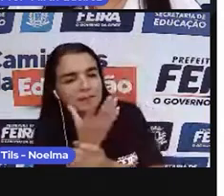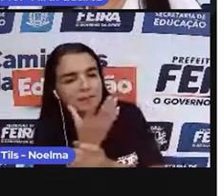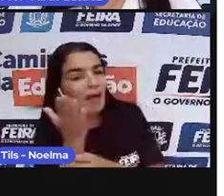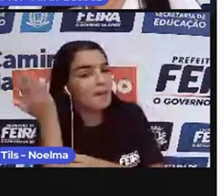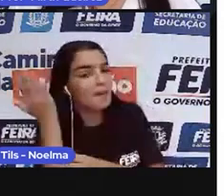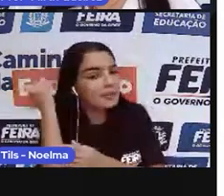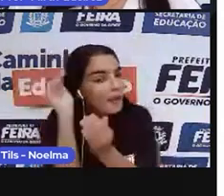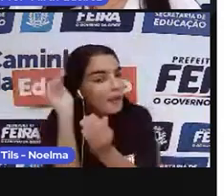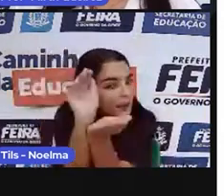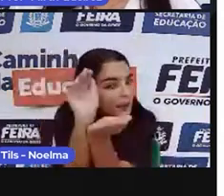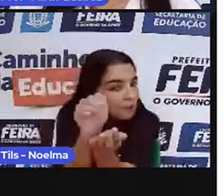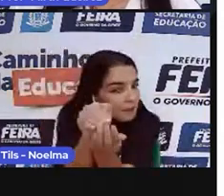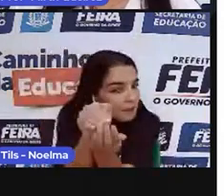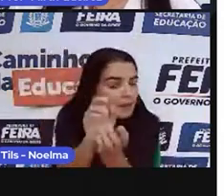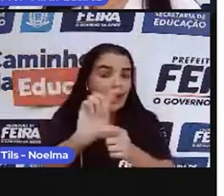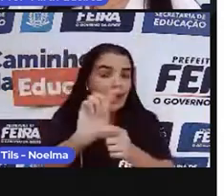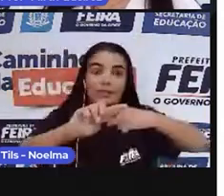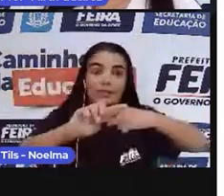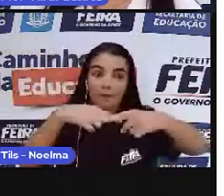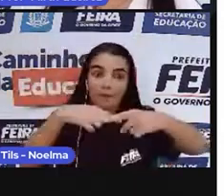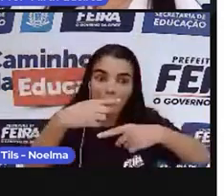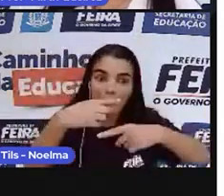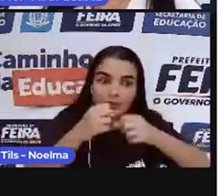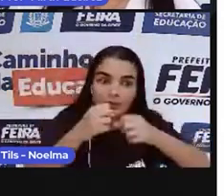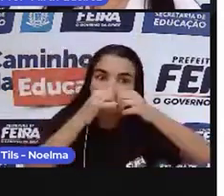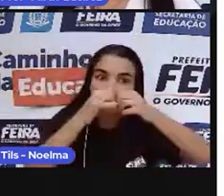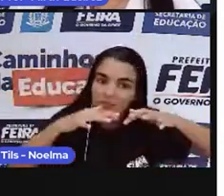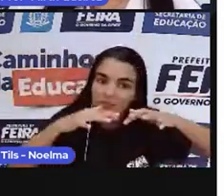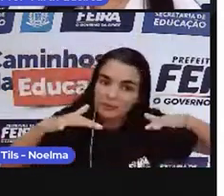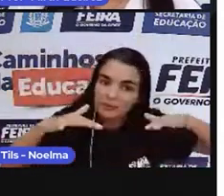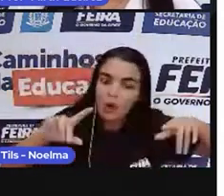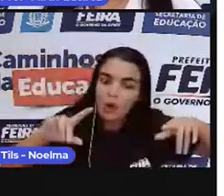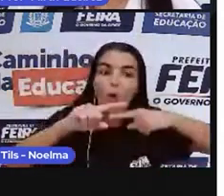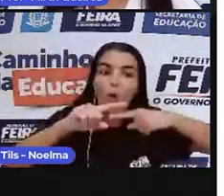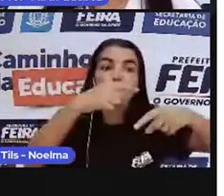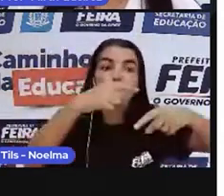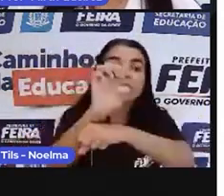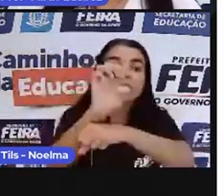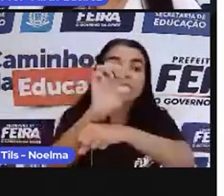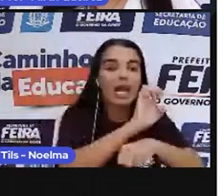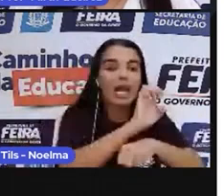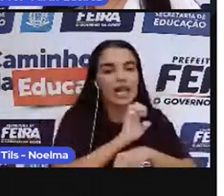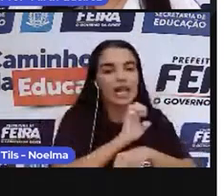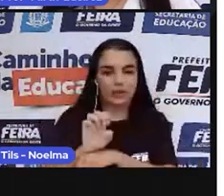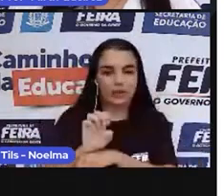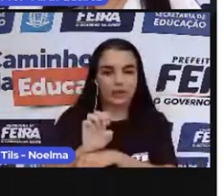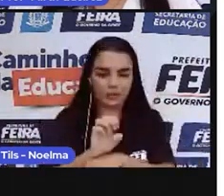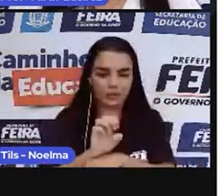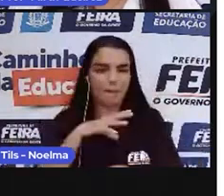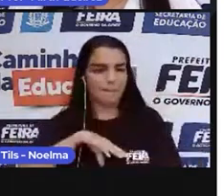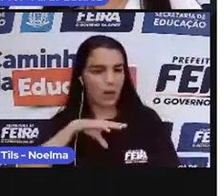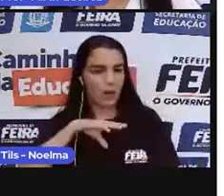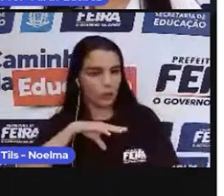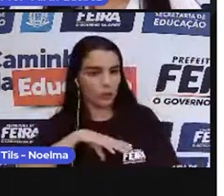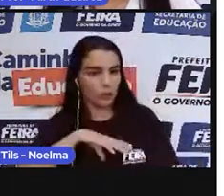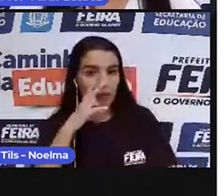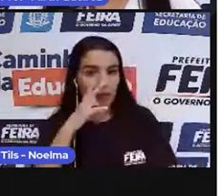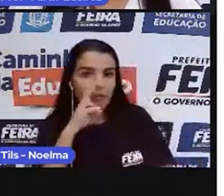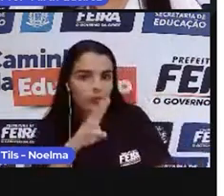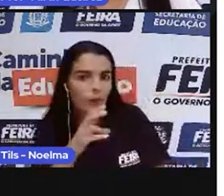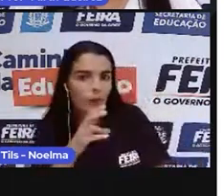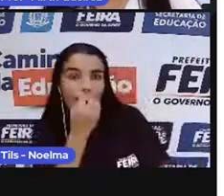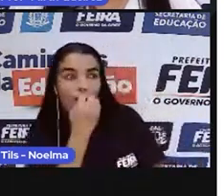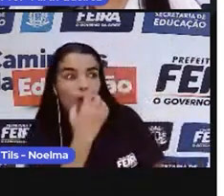Vicente, né? E quando isso começou a dar certo, começou a se proliferar ali pela costa brasileira. E Portugal, vendo o êxito no